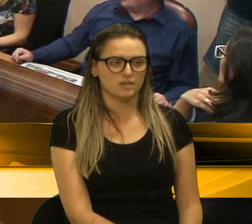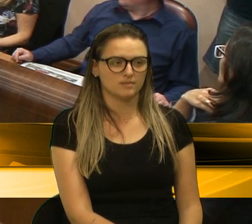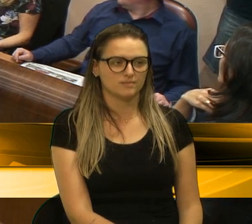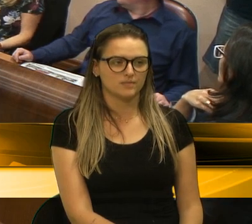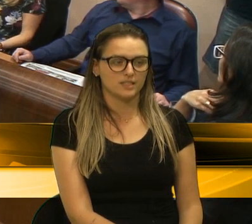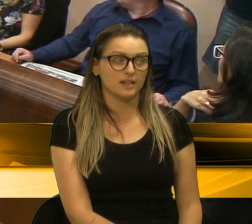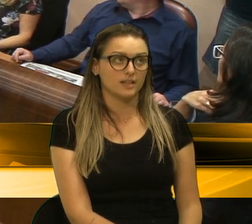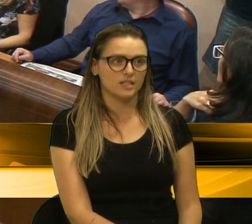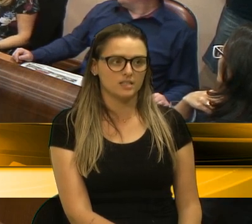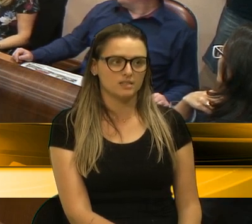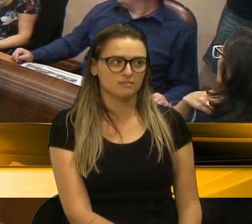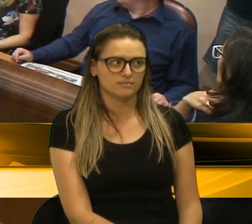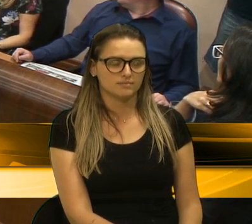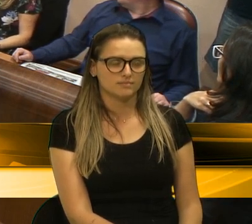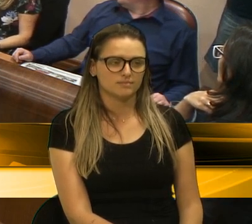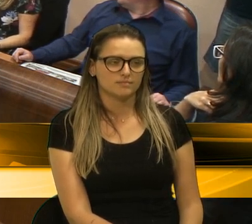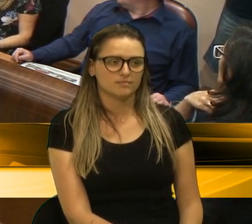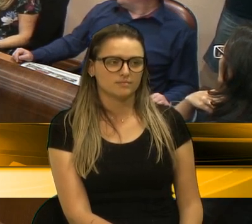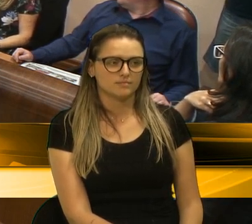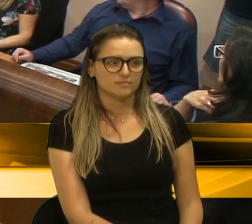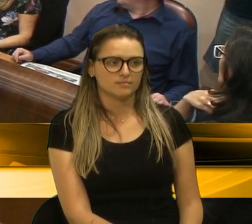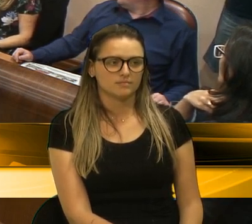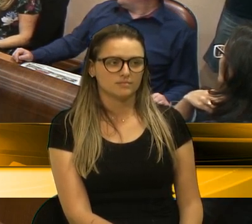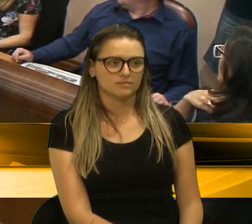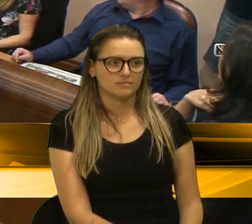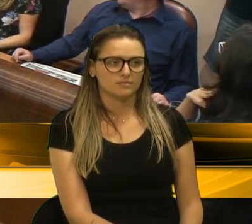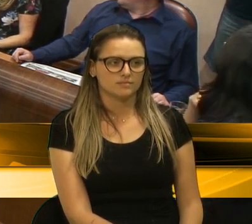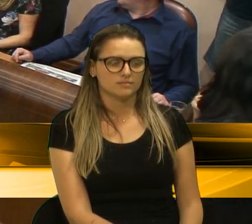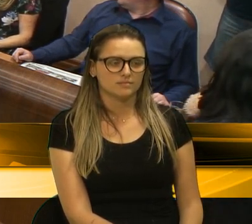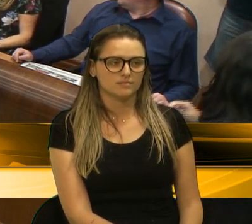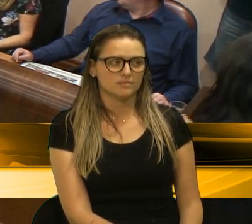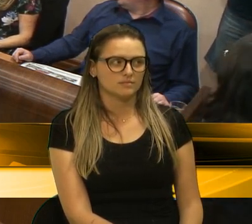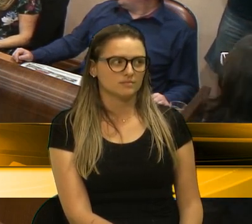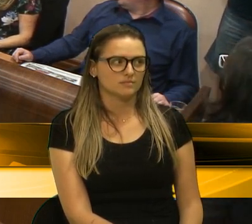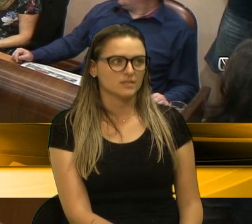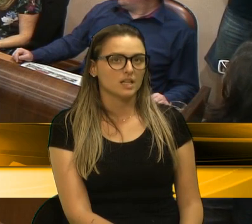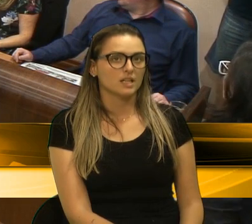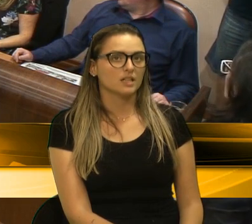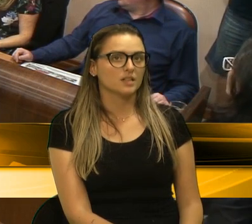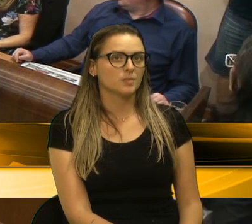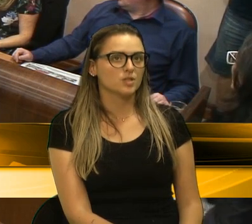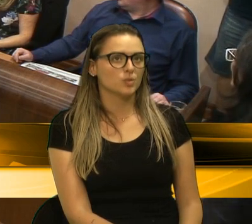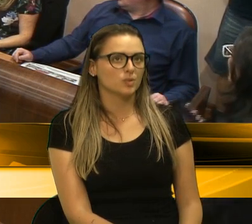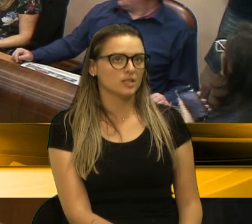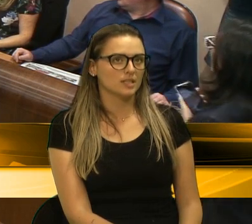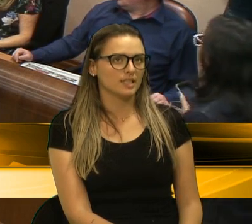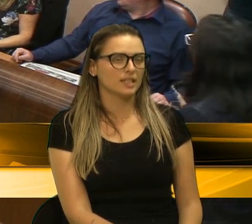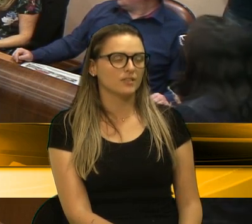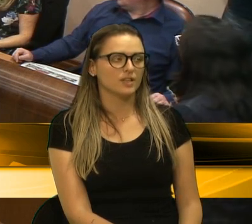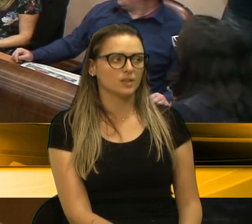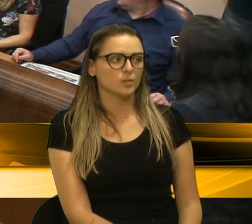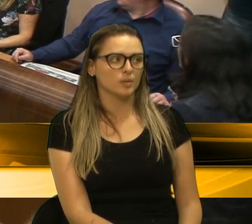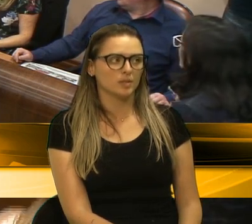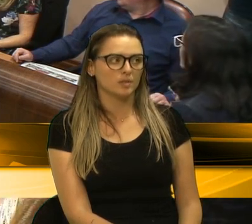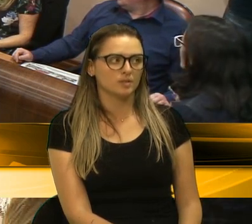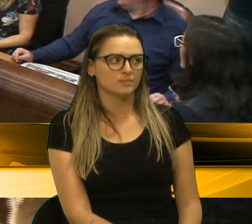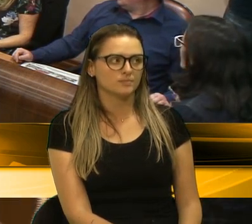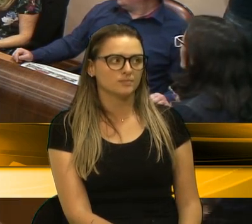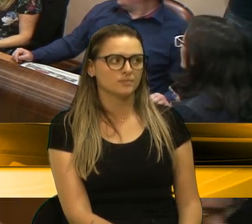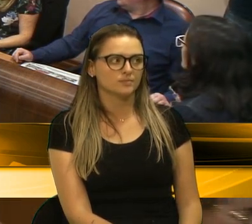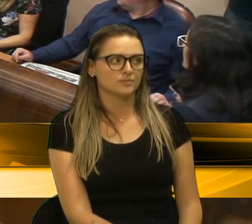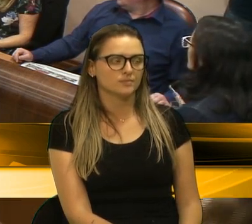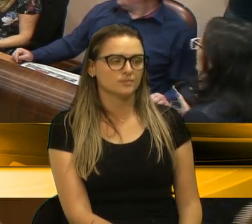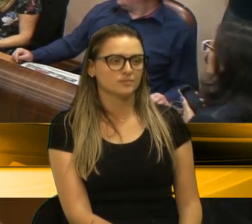é que acontece?